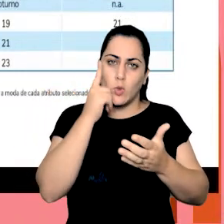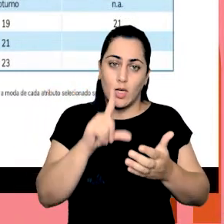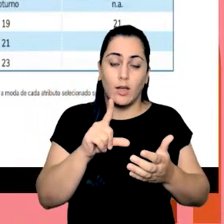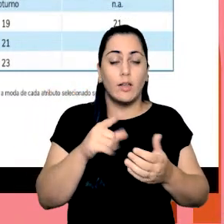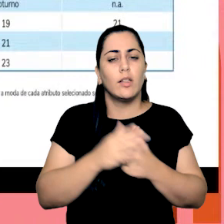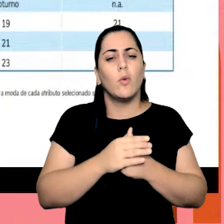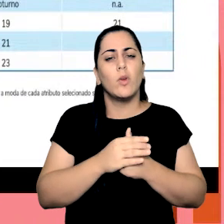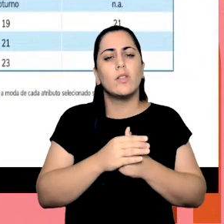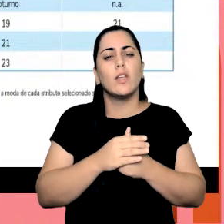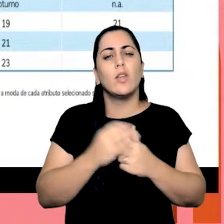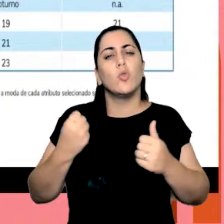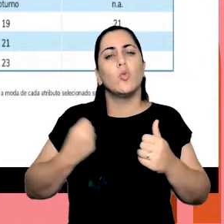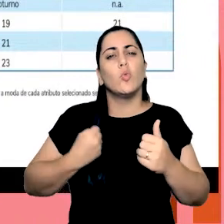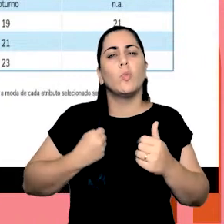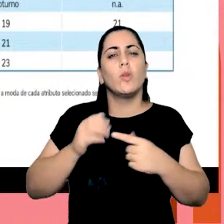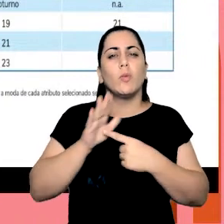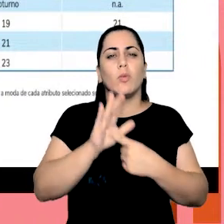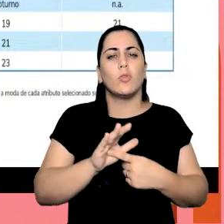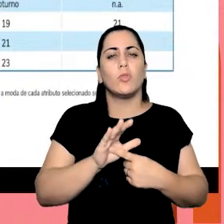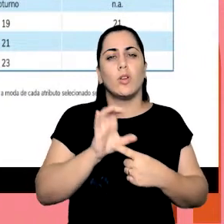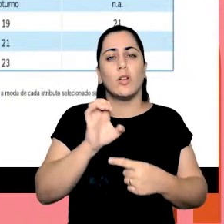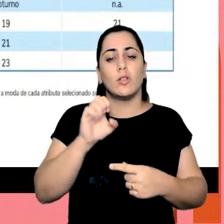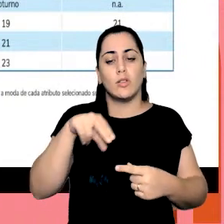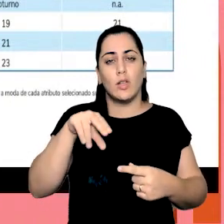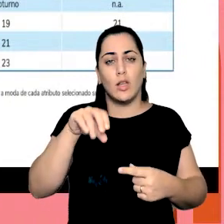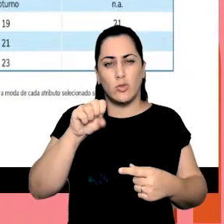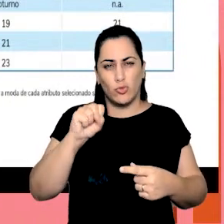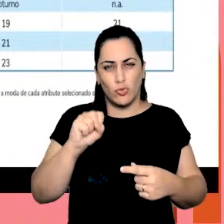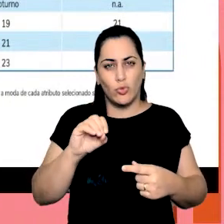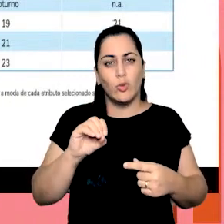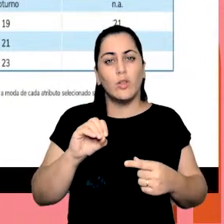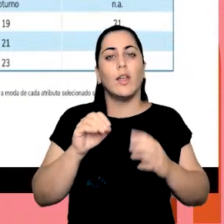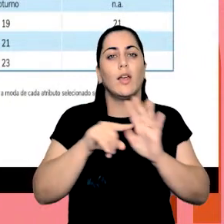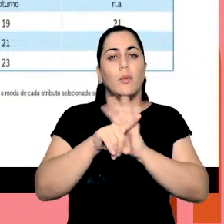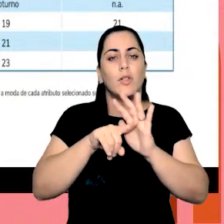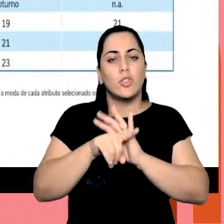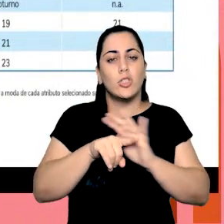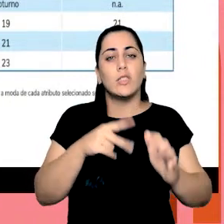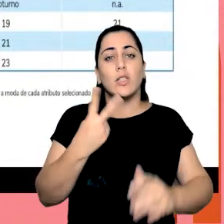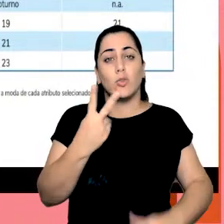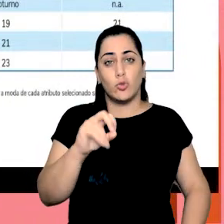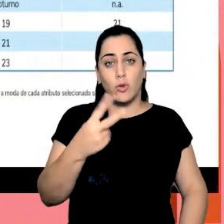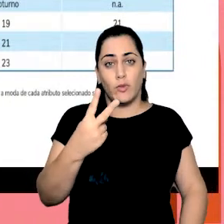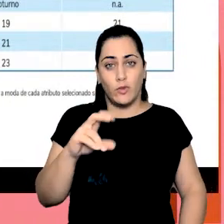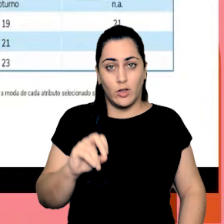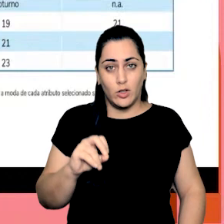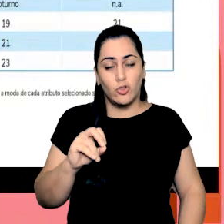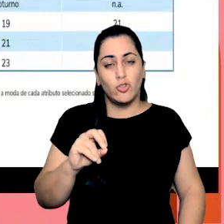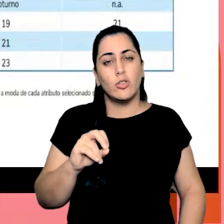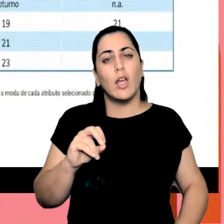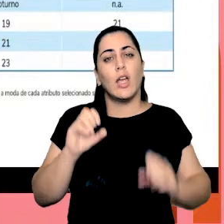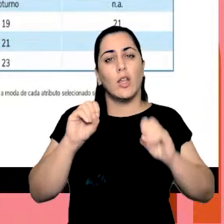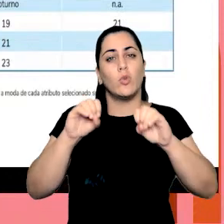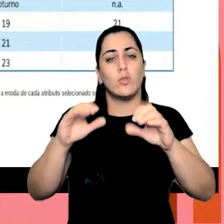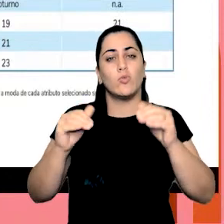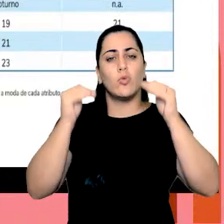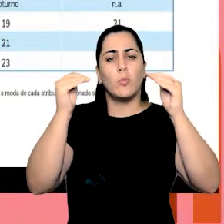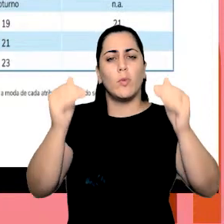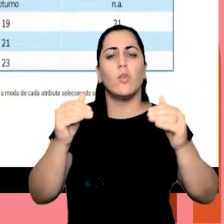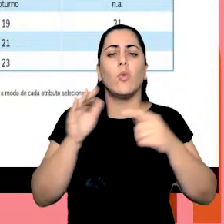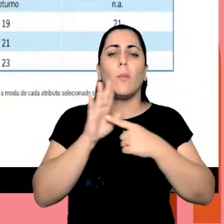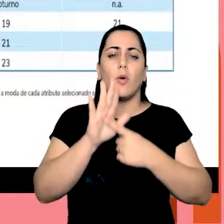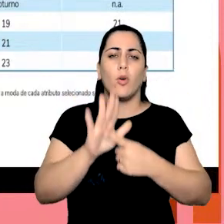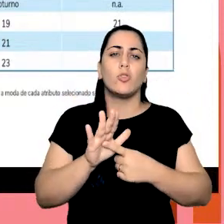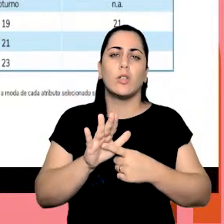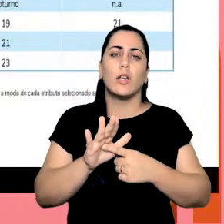eu trouxe esses dados do último censo da educação superior que foi publicado em 2020, essas notas estatísticas trazem que do